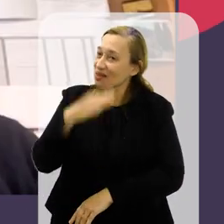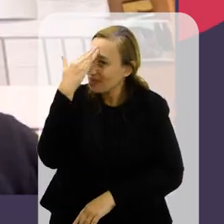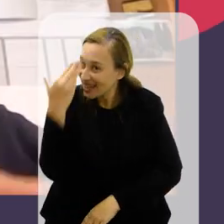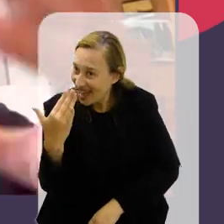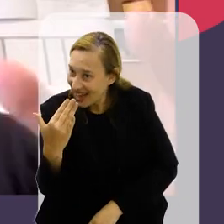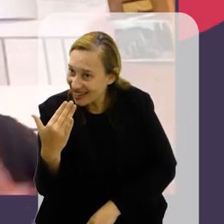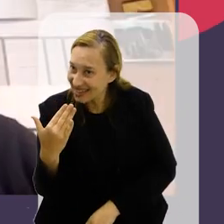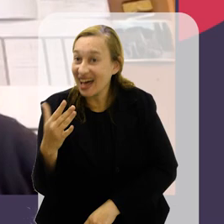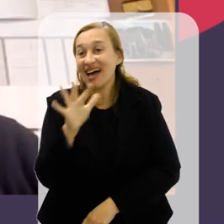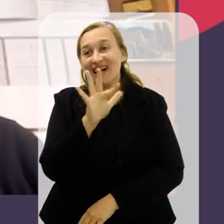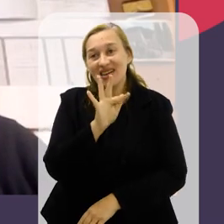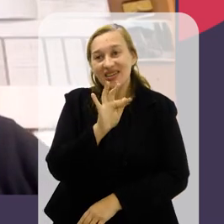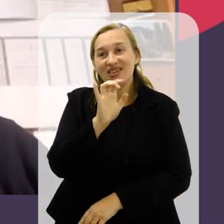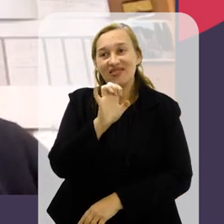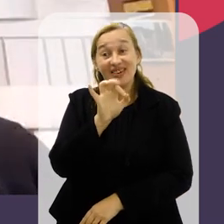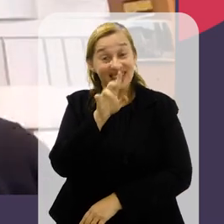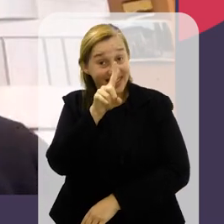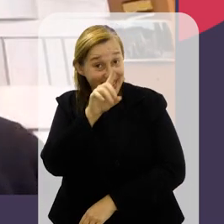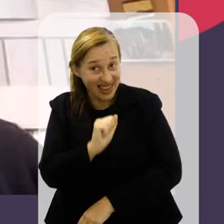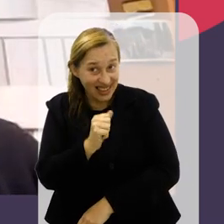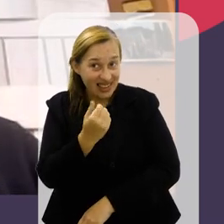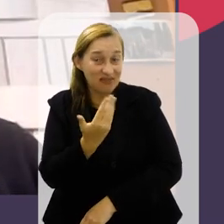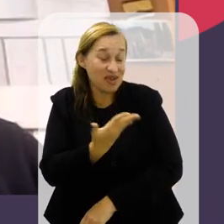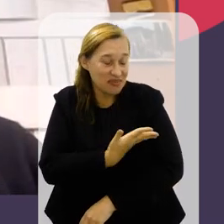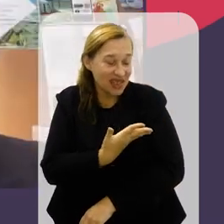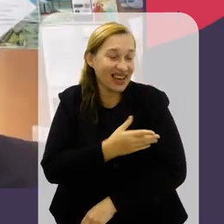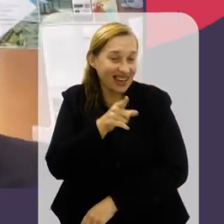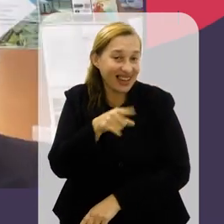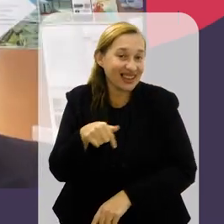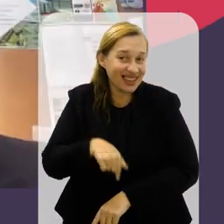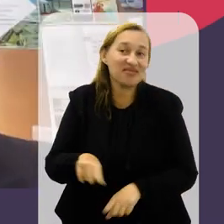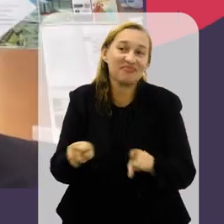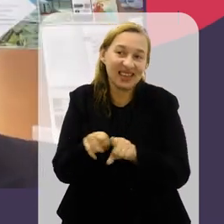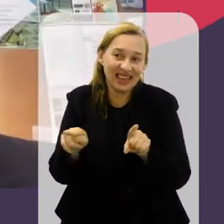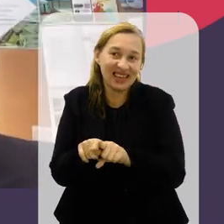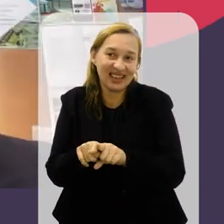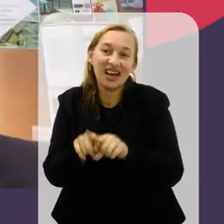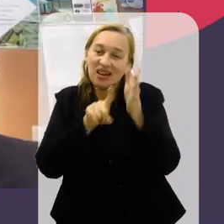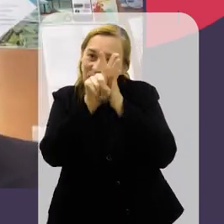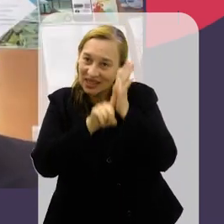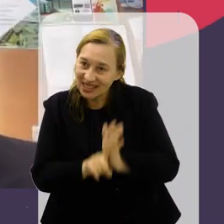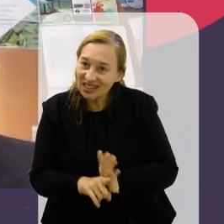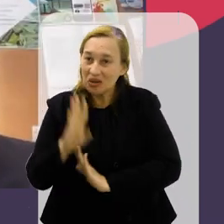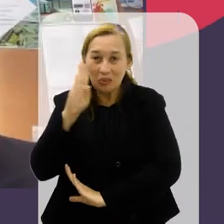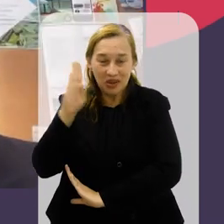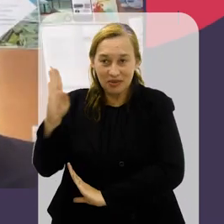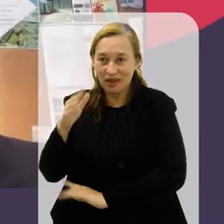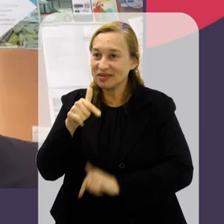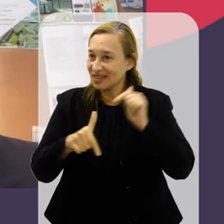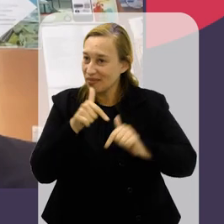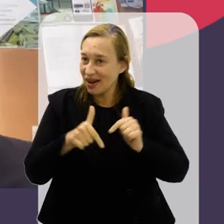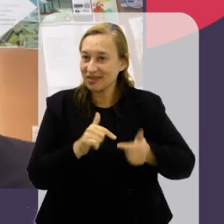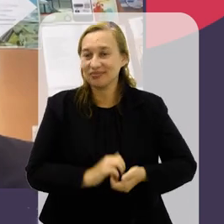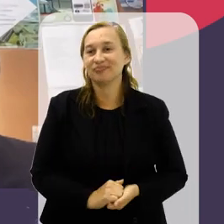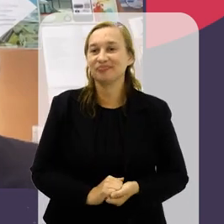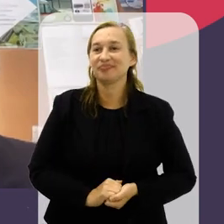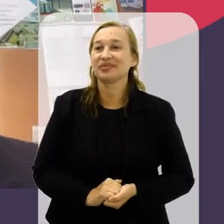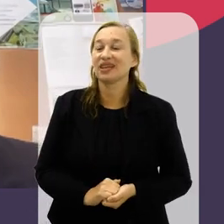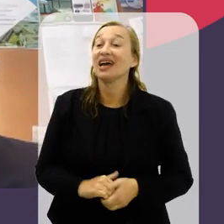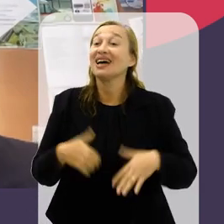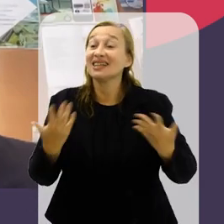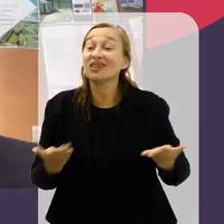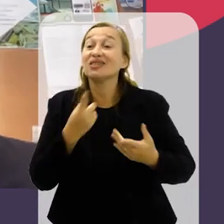Com um período aqui. Mas obrigado pelos votos. Sobretudo a Fernanda Venturi, minha coautora aqui e